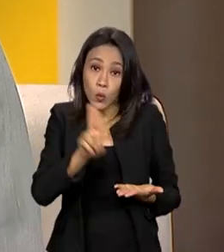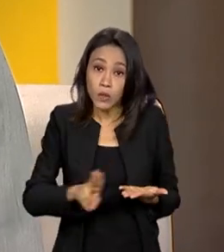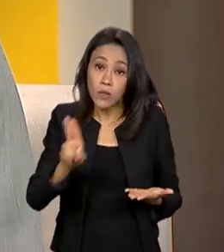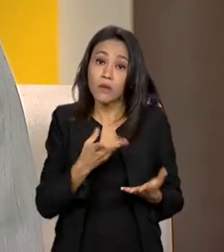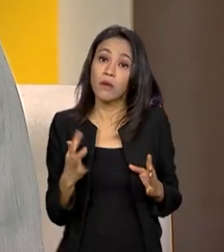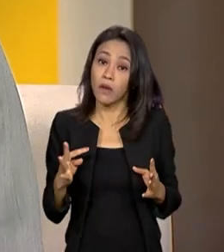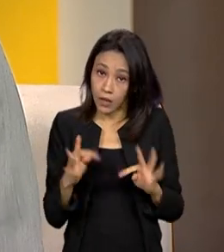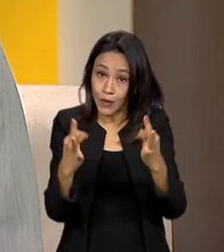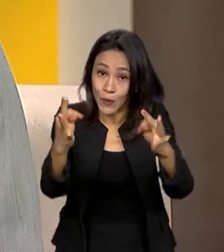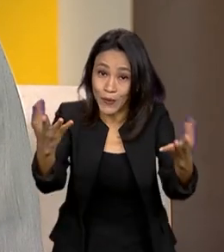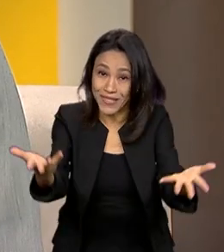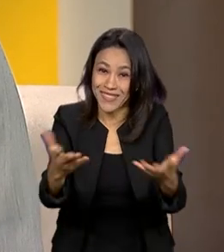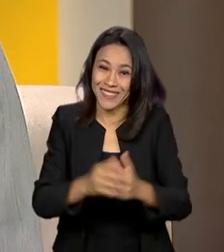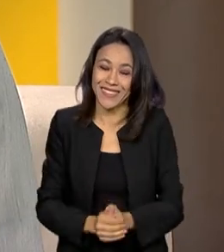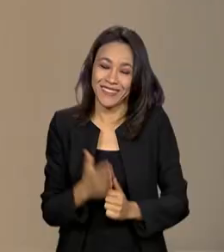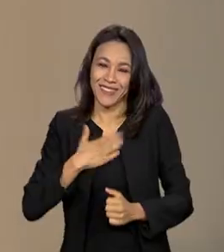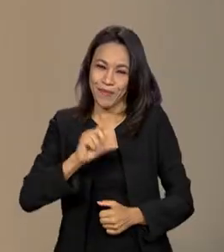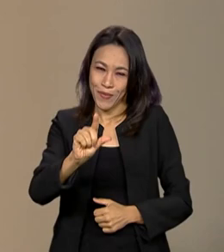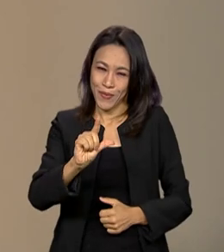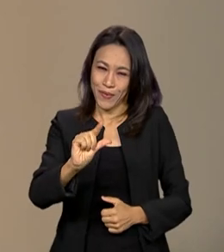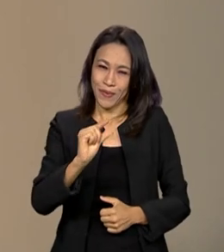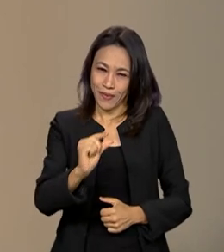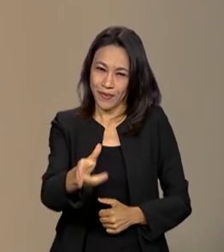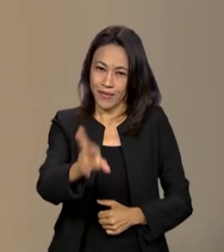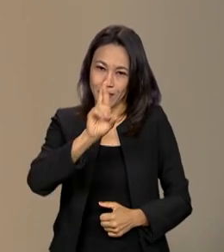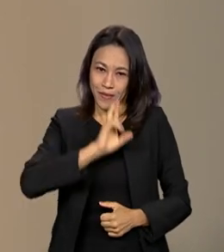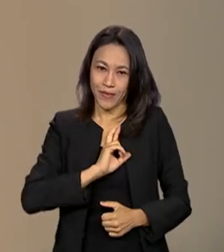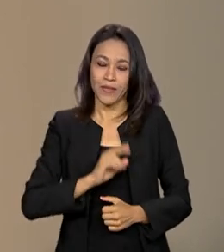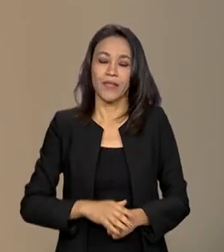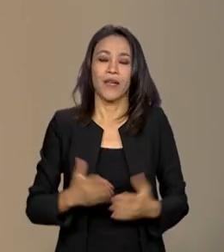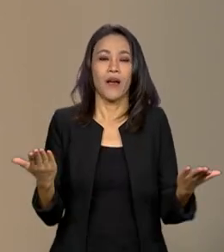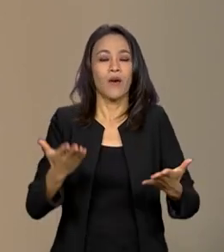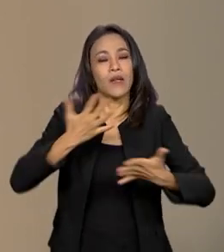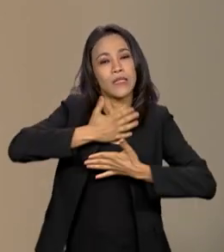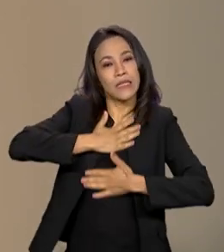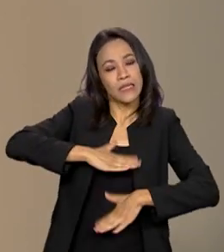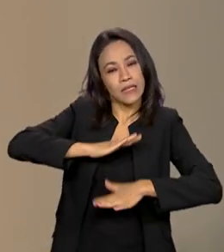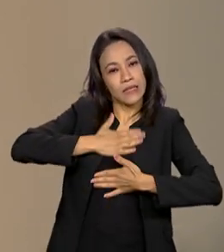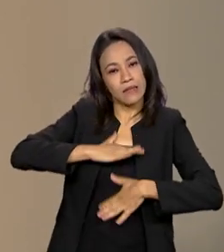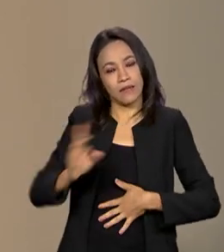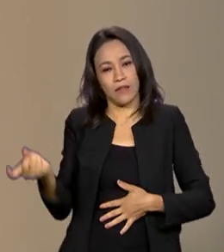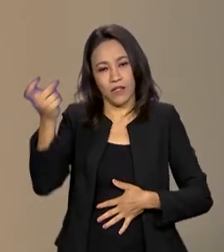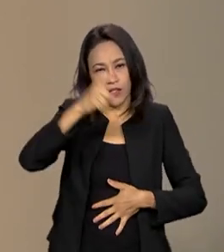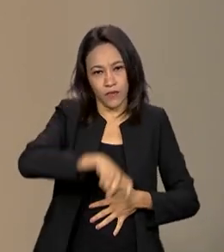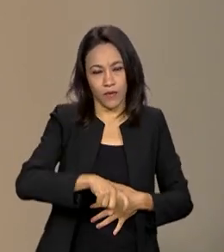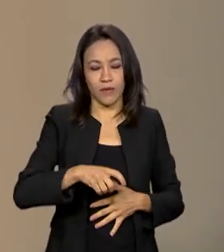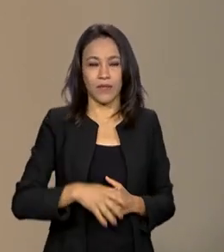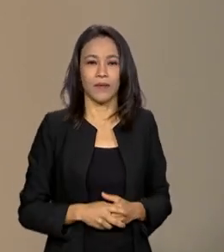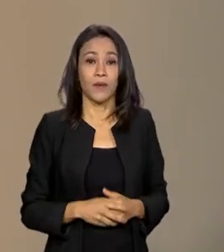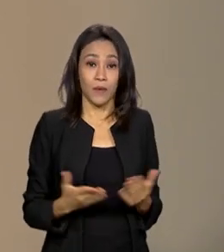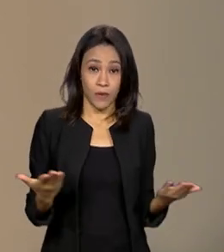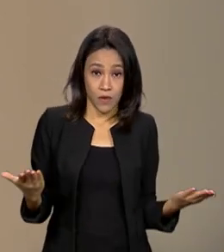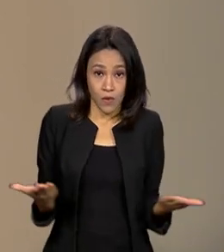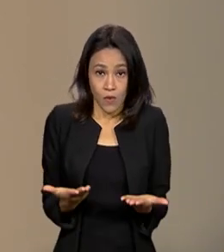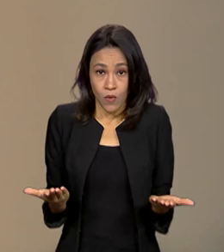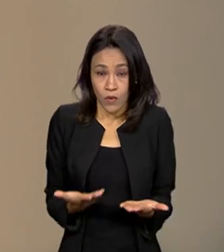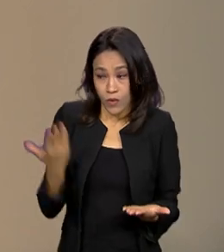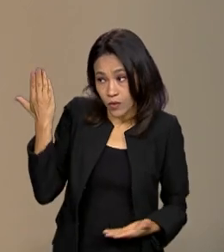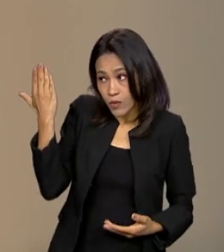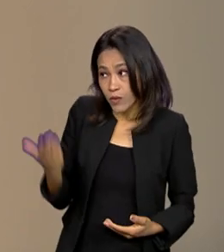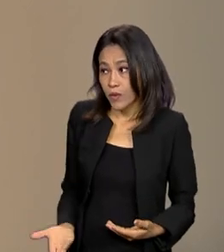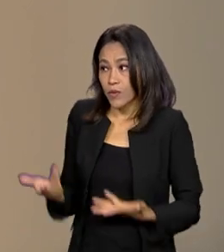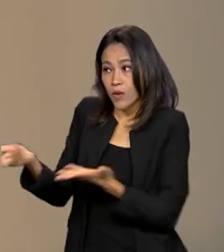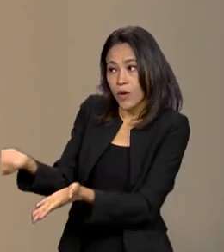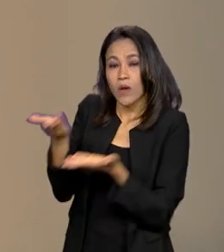serviços públicos federais? O senhor responde daqui a pouco. Nós vamos para um rápido intervalo e voltamos em instantes. Hoje, nosso convidado